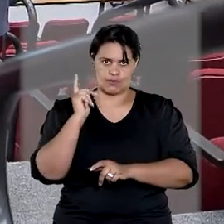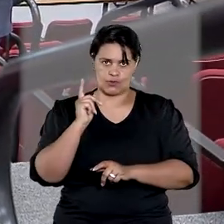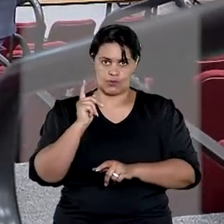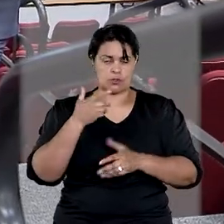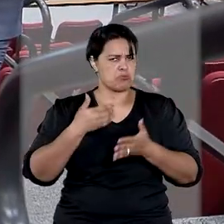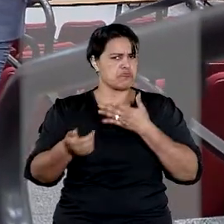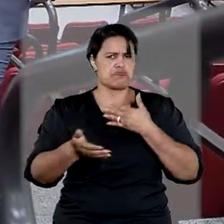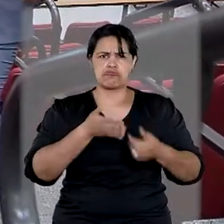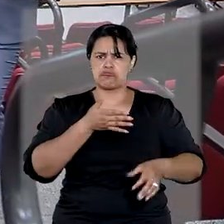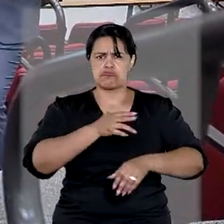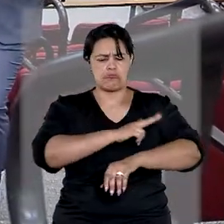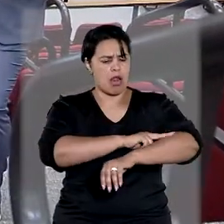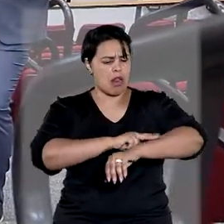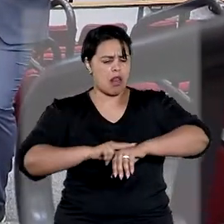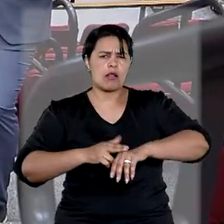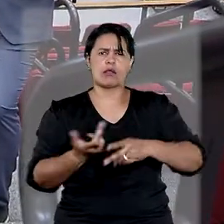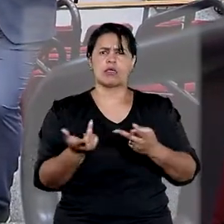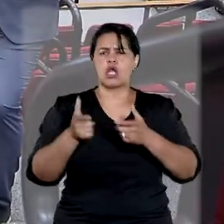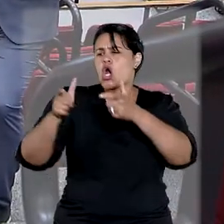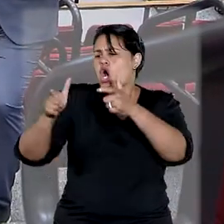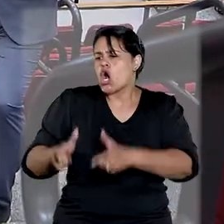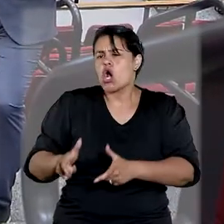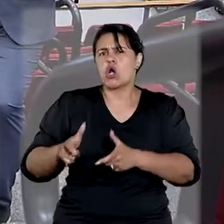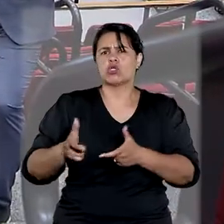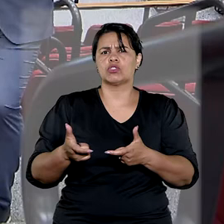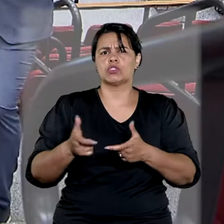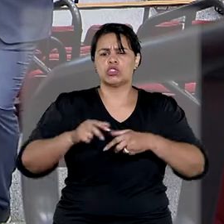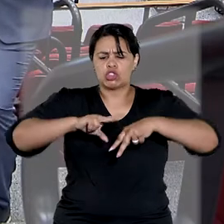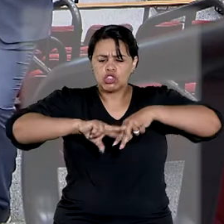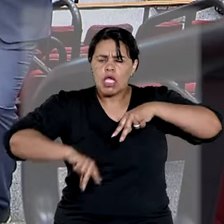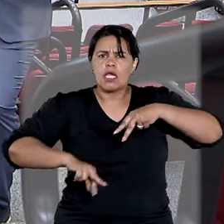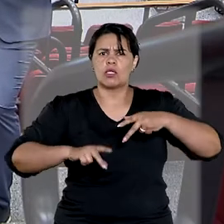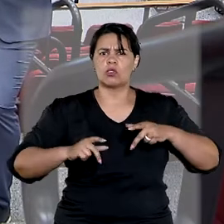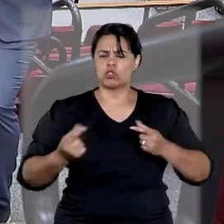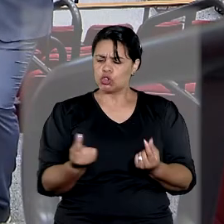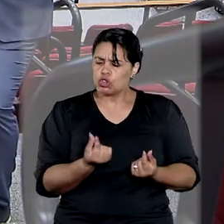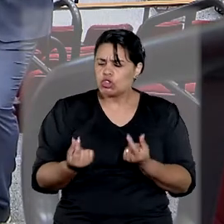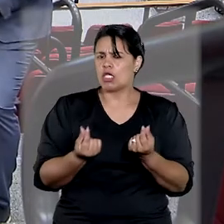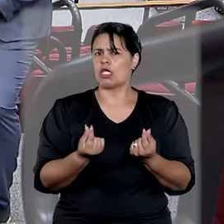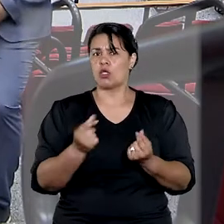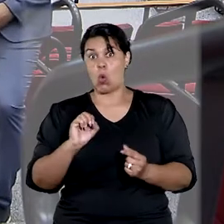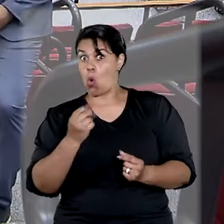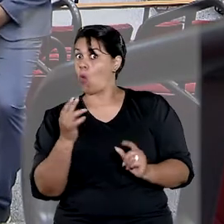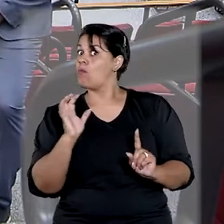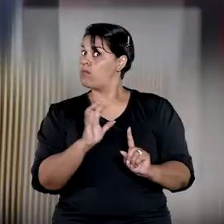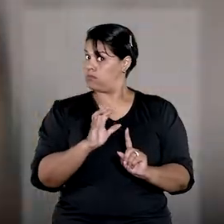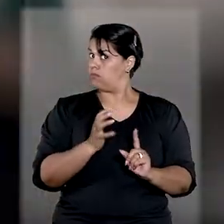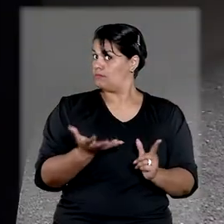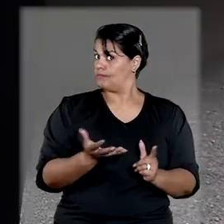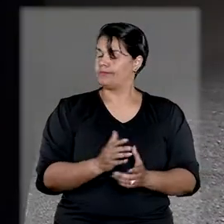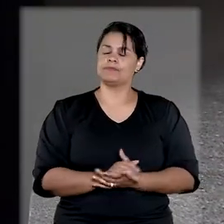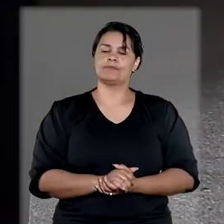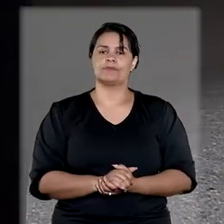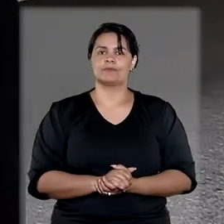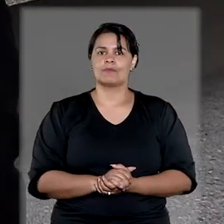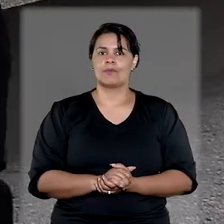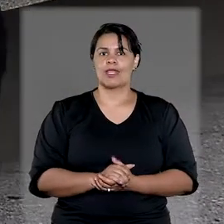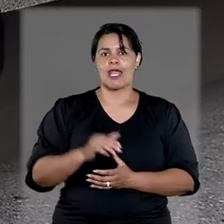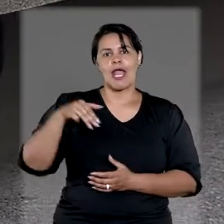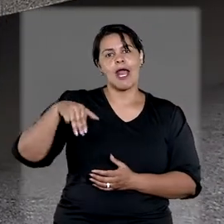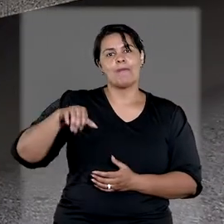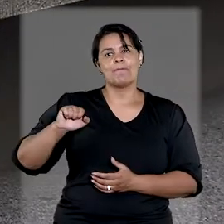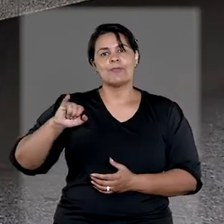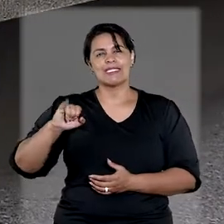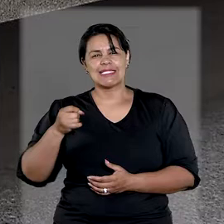distinção de origem, raça, gênero, poder econômico e relações de influência. A missão do